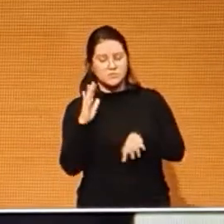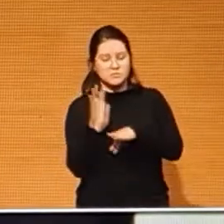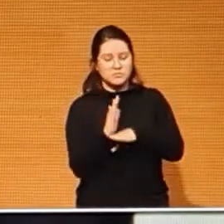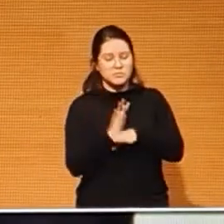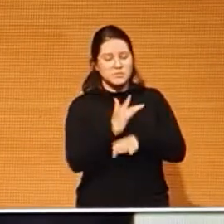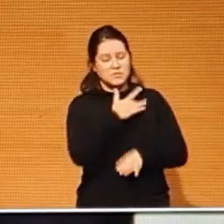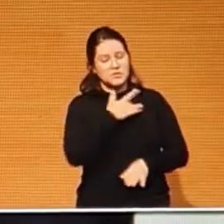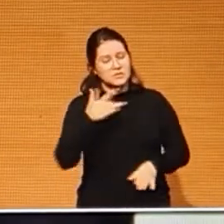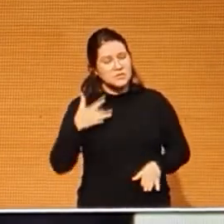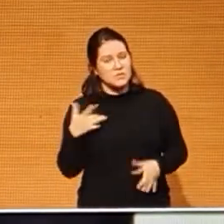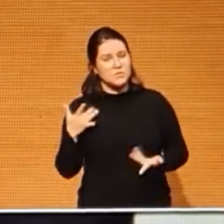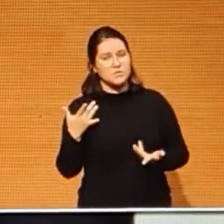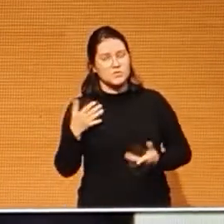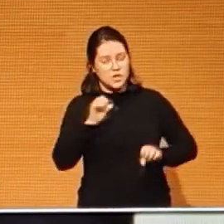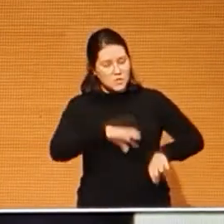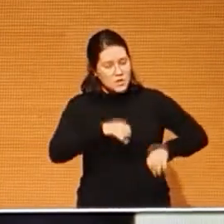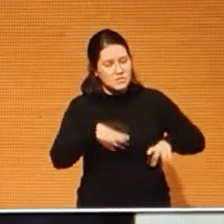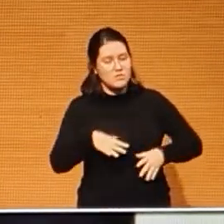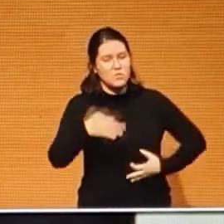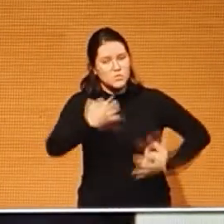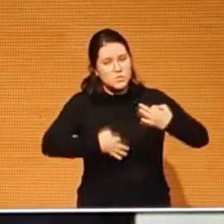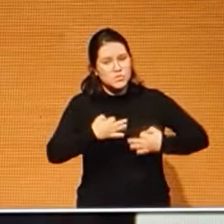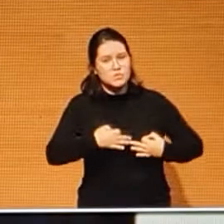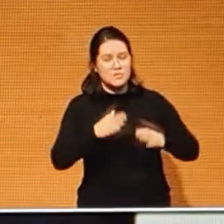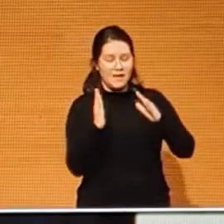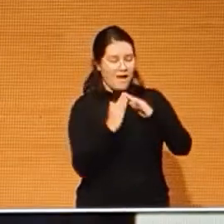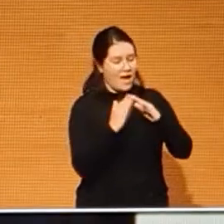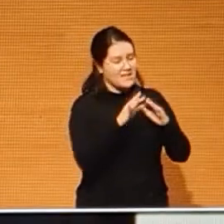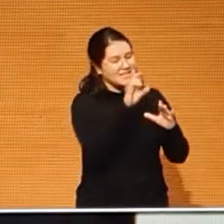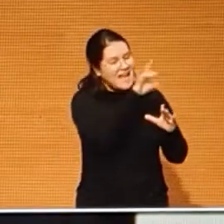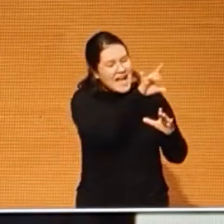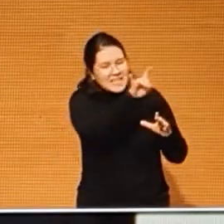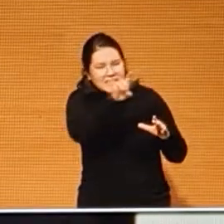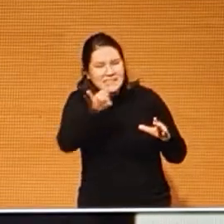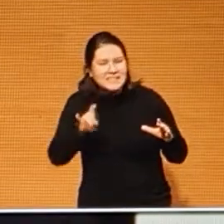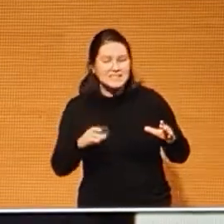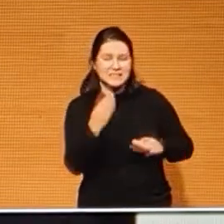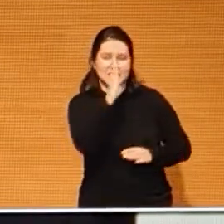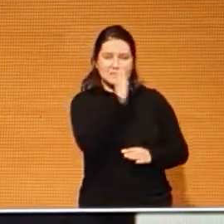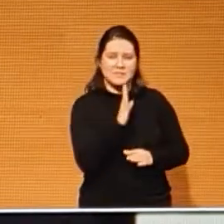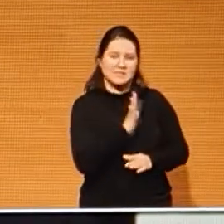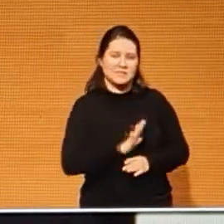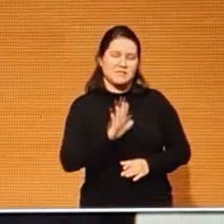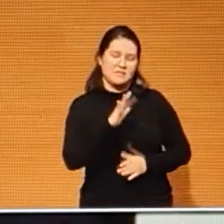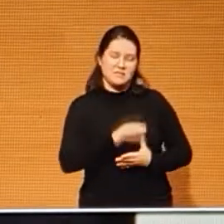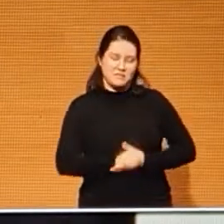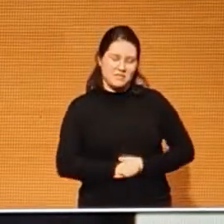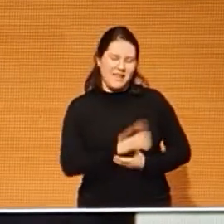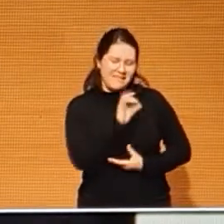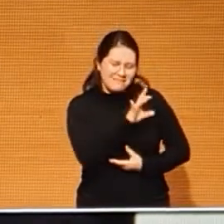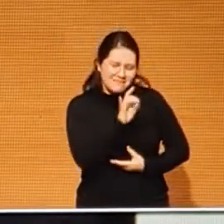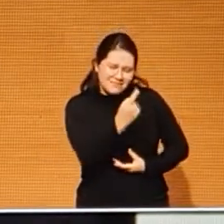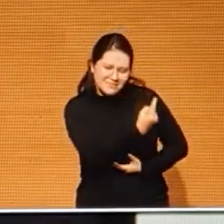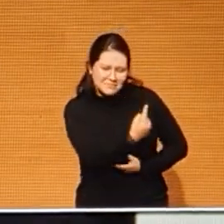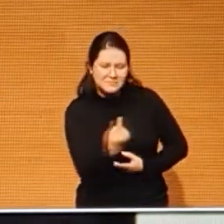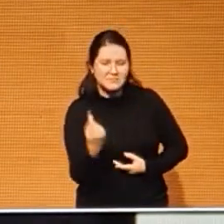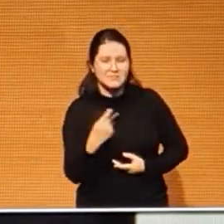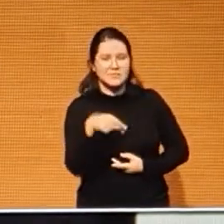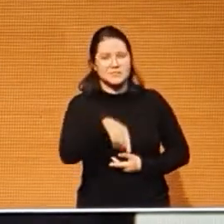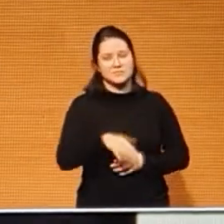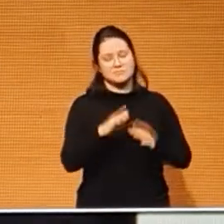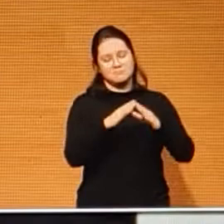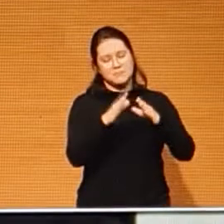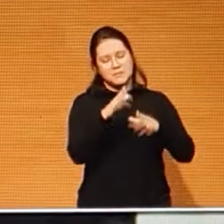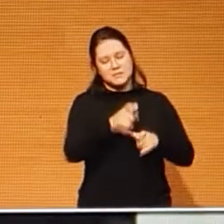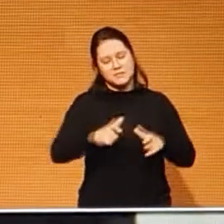justiça para a casa de cada brasileiro, em cada cantinho do Brasil. Agradeço mais uma vez pela oportunidade. Muito obrigado.